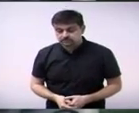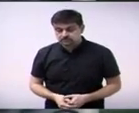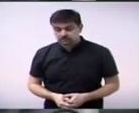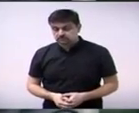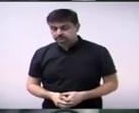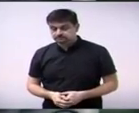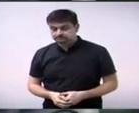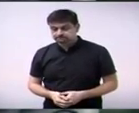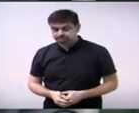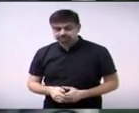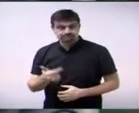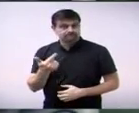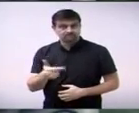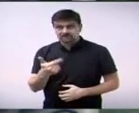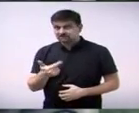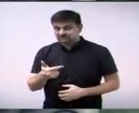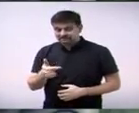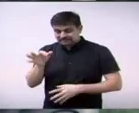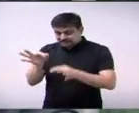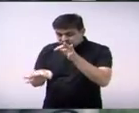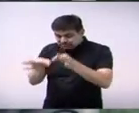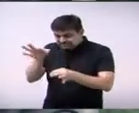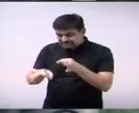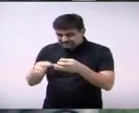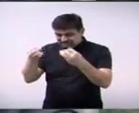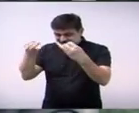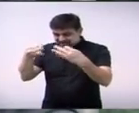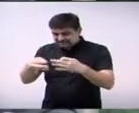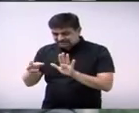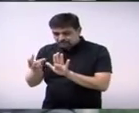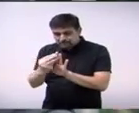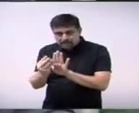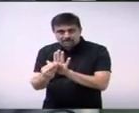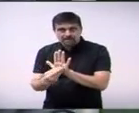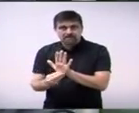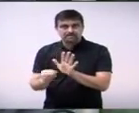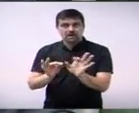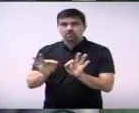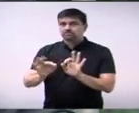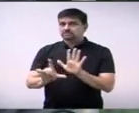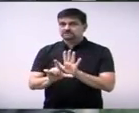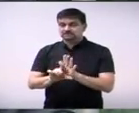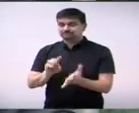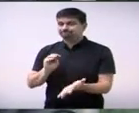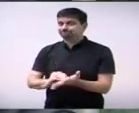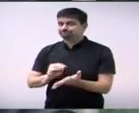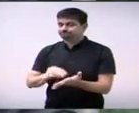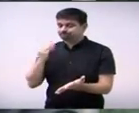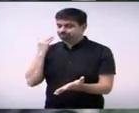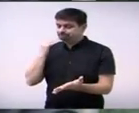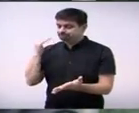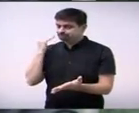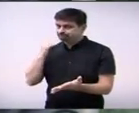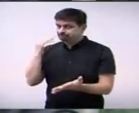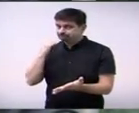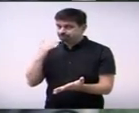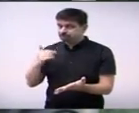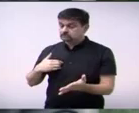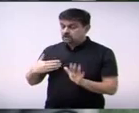existe essa justificativa aqui senhor presidente gostaria de propor que a Câmara de Vereadores hoje